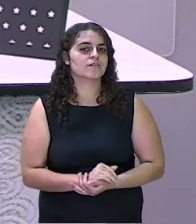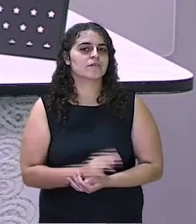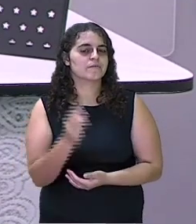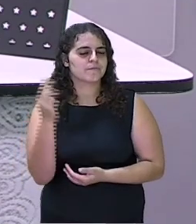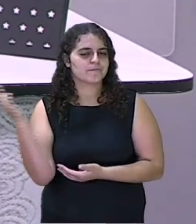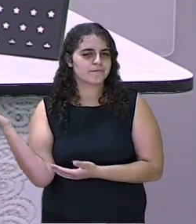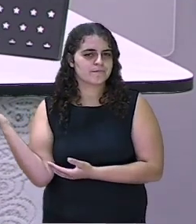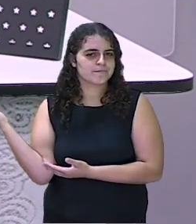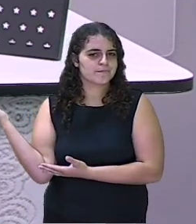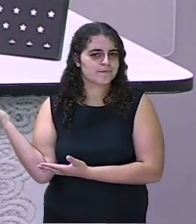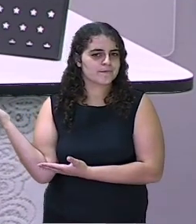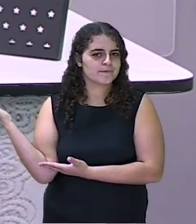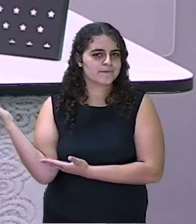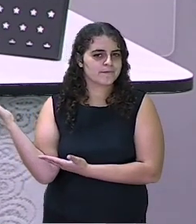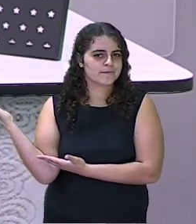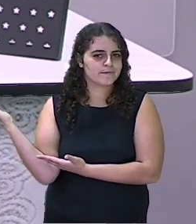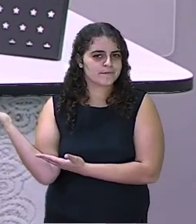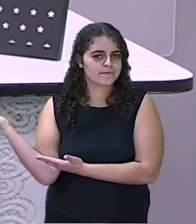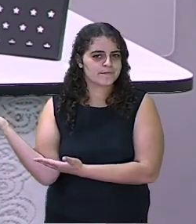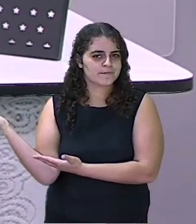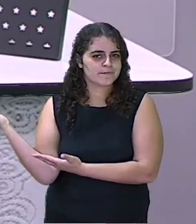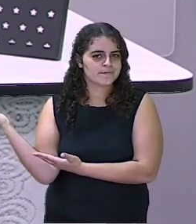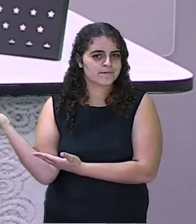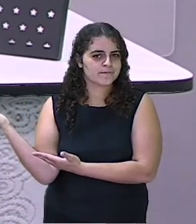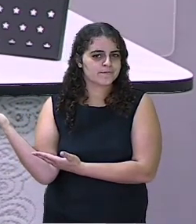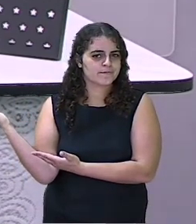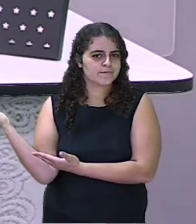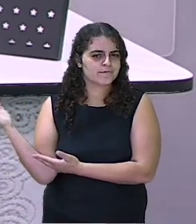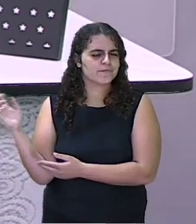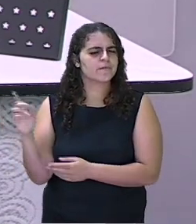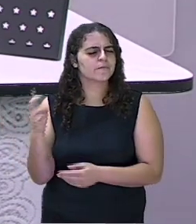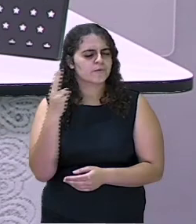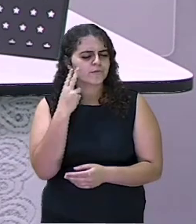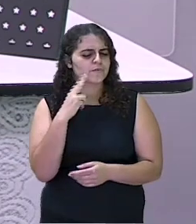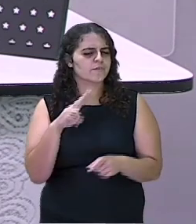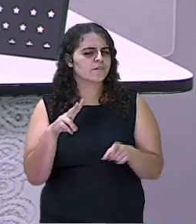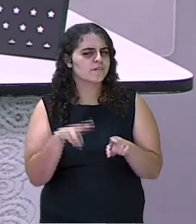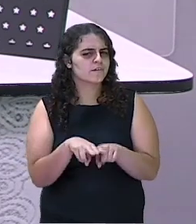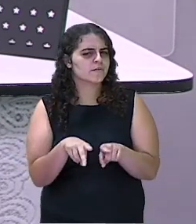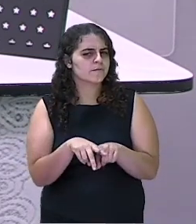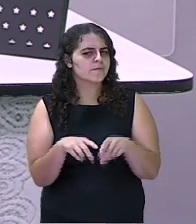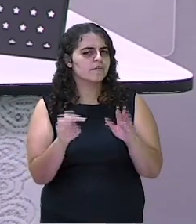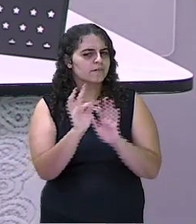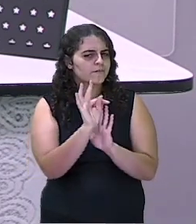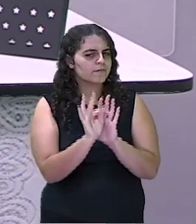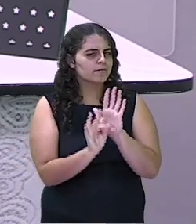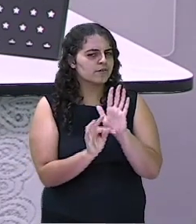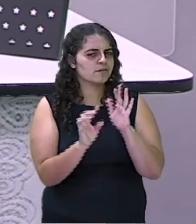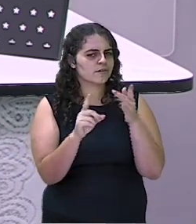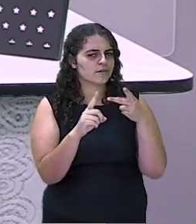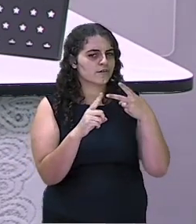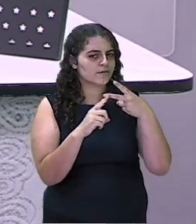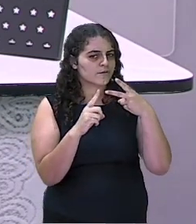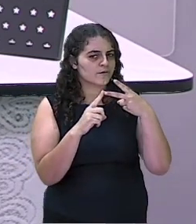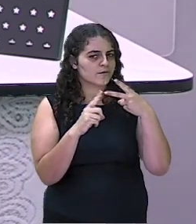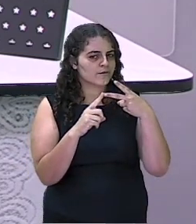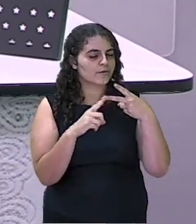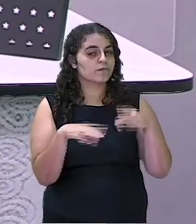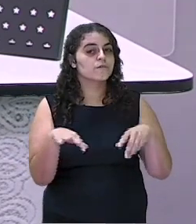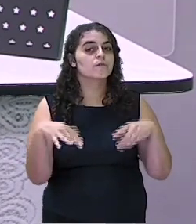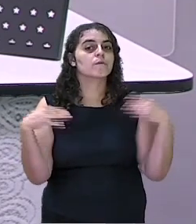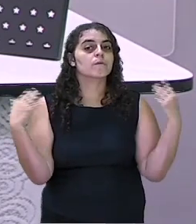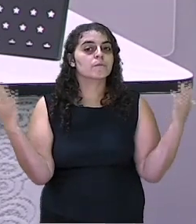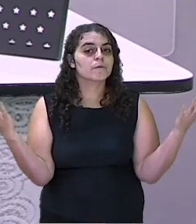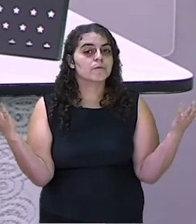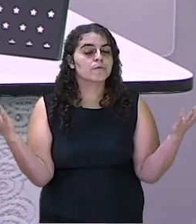Vamos marcar aqui público infantil. Vamos ver o nosso texto 2 também. Qual que